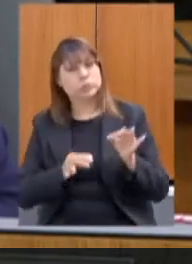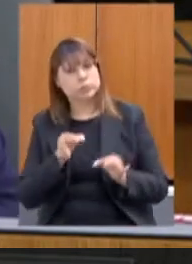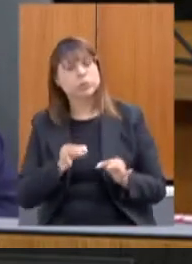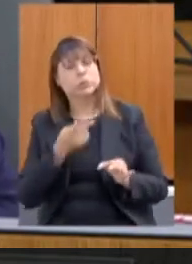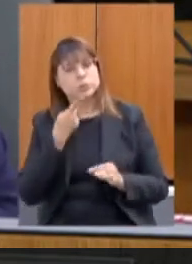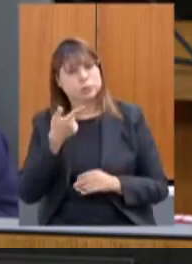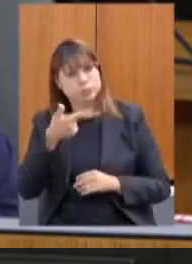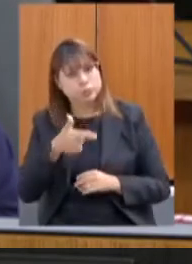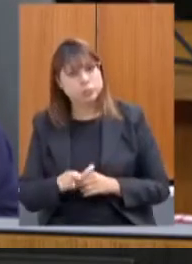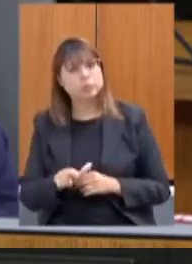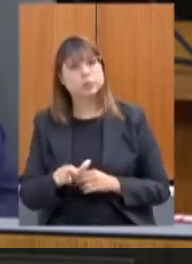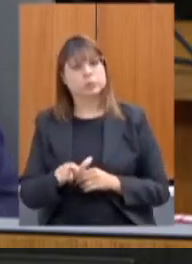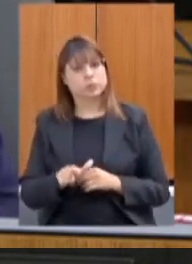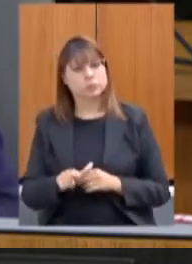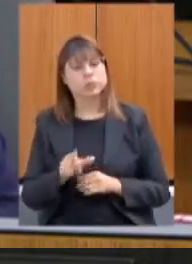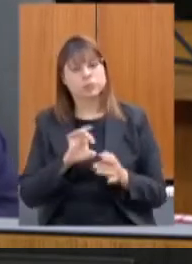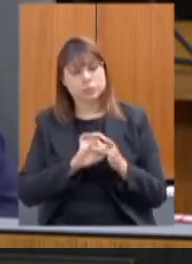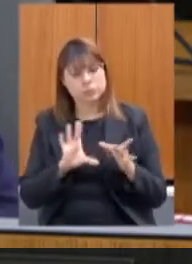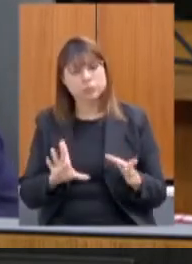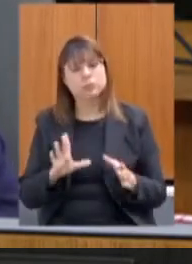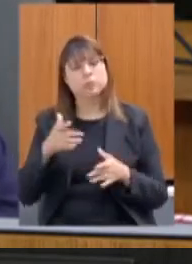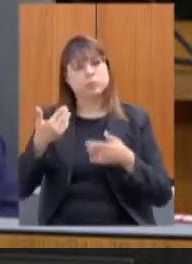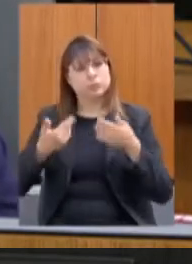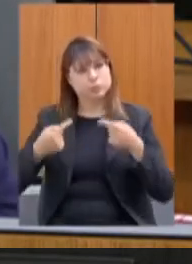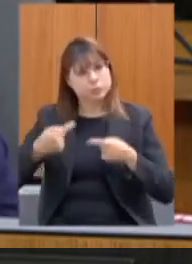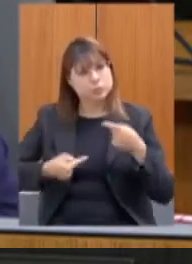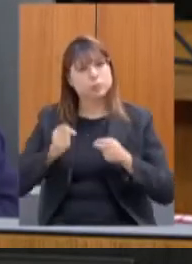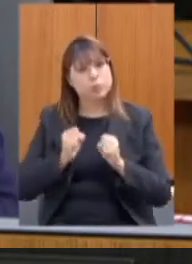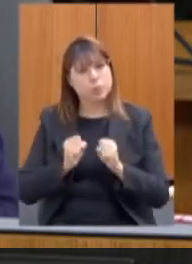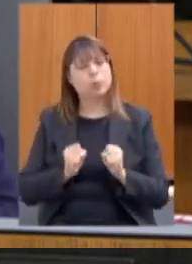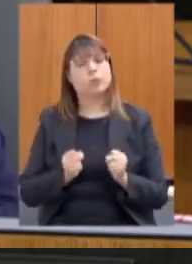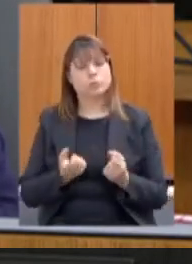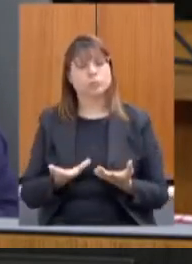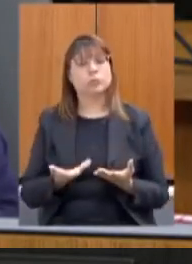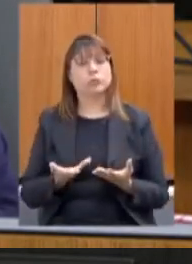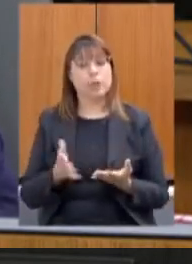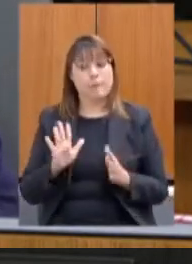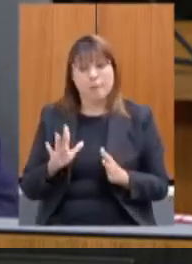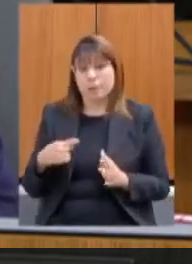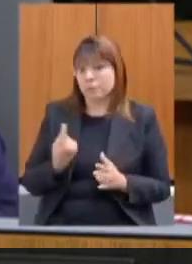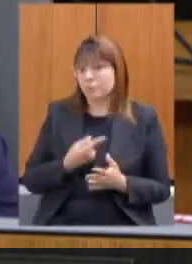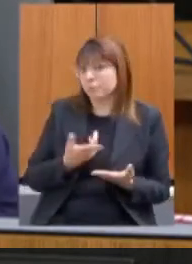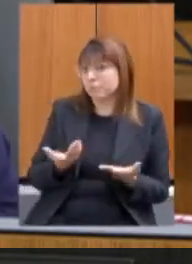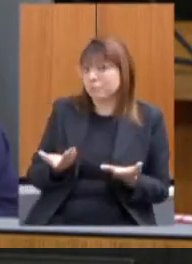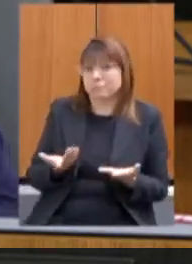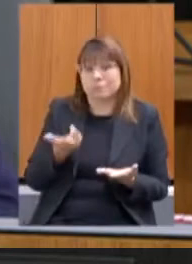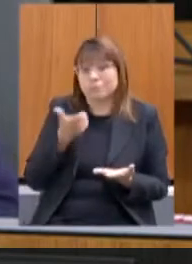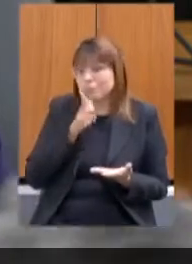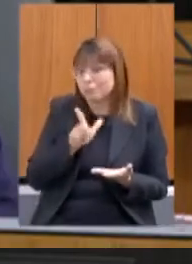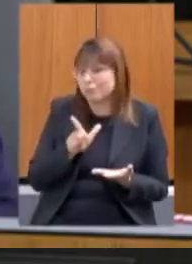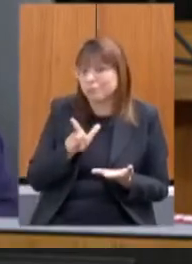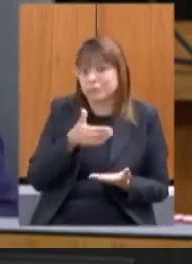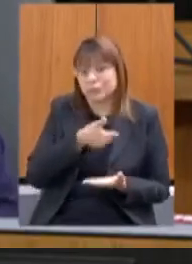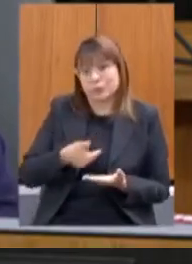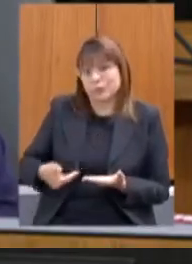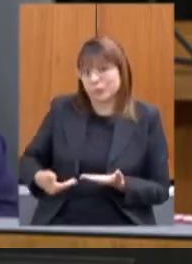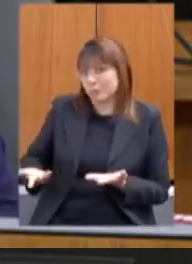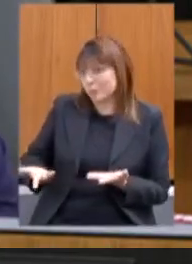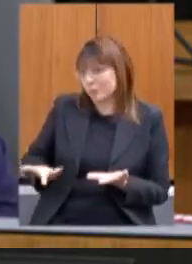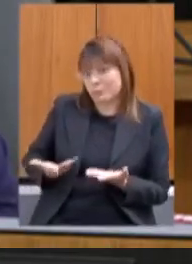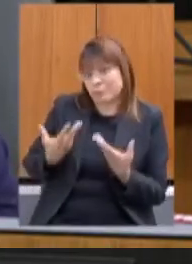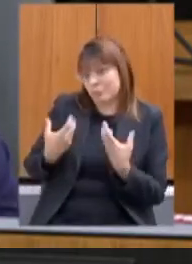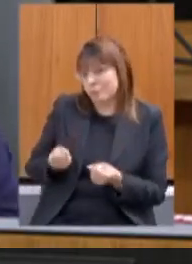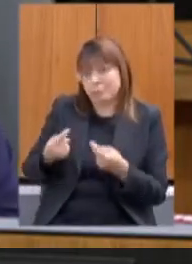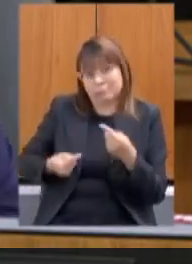reafirmou a sua disposição na mediação de conflitos. Mas, ali, nós não encontramos disposição do governo do Estado em